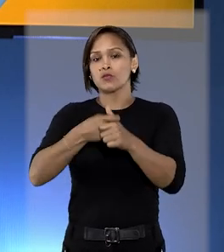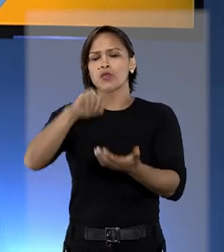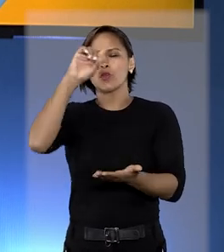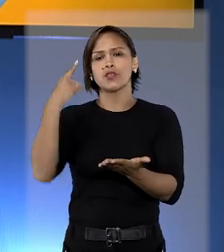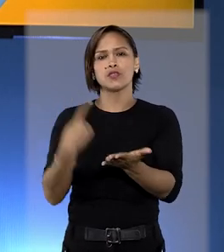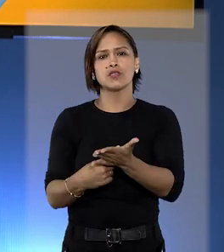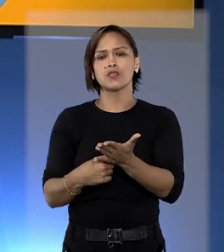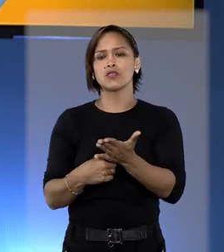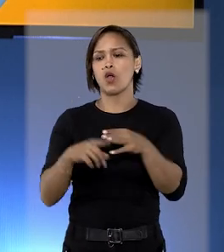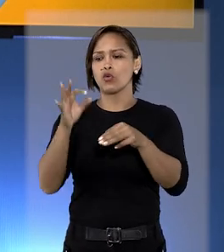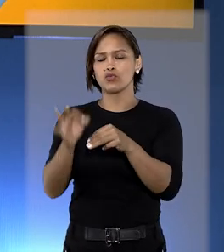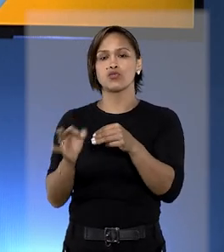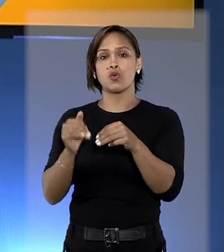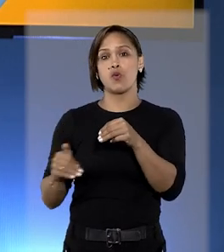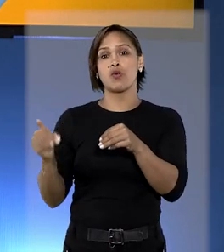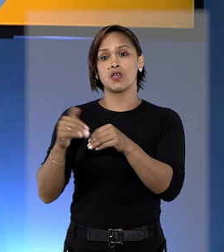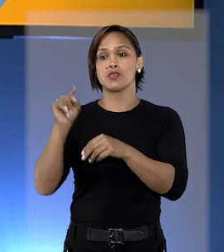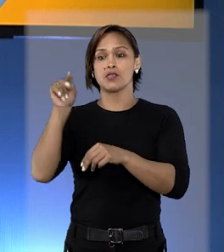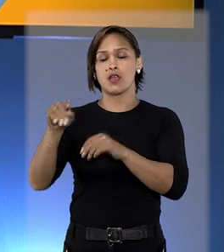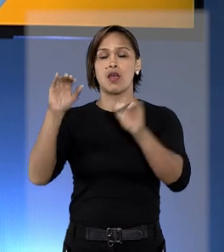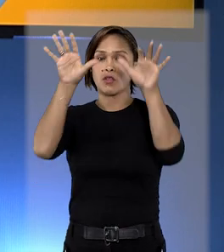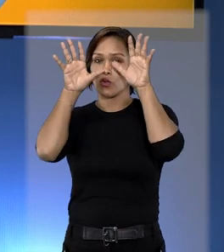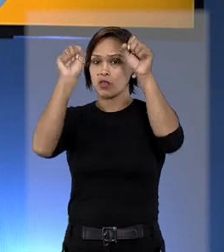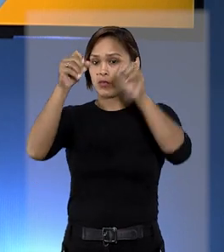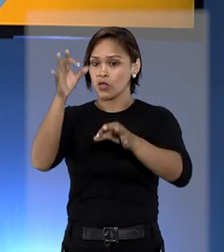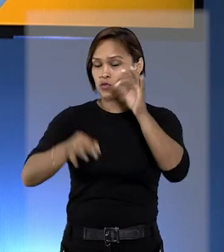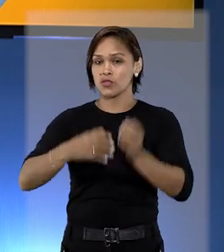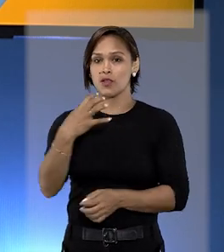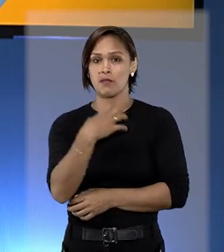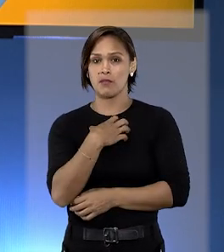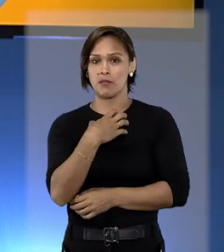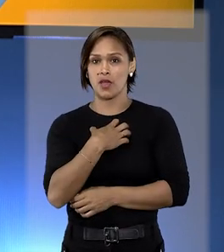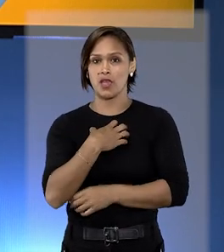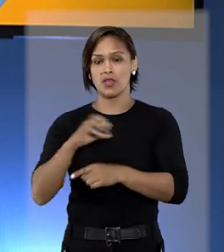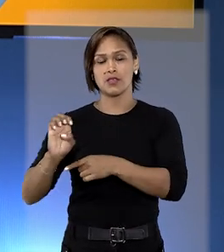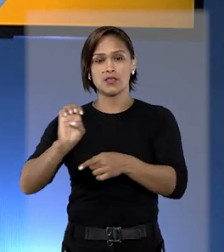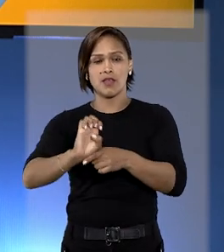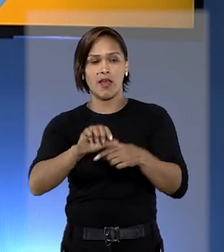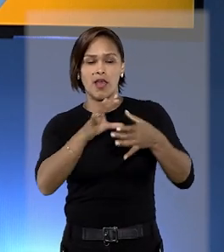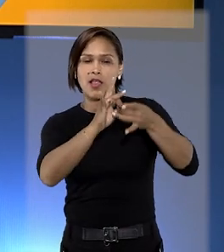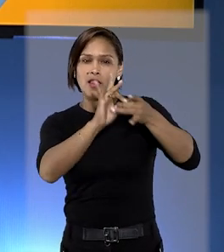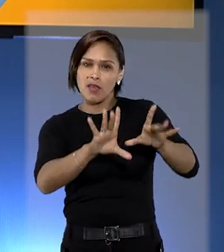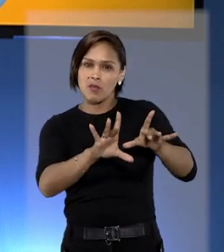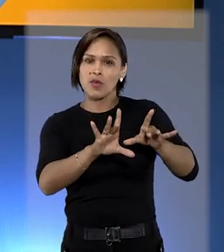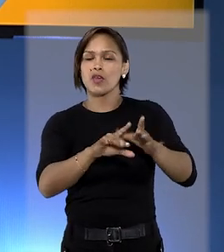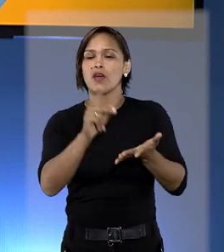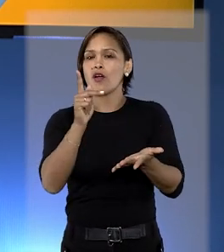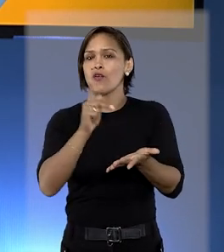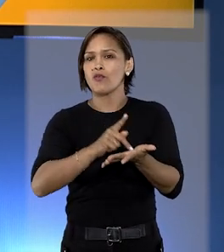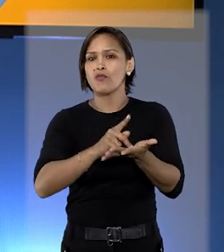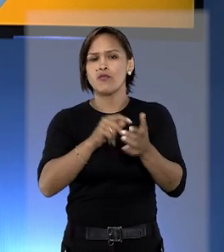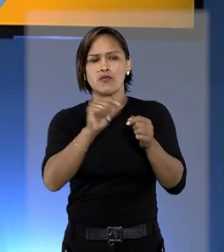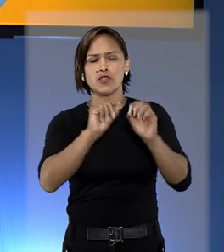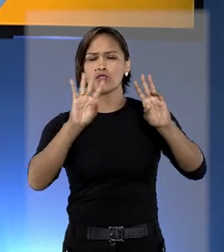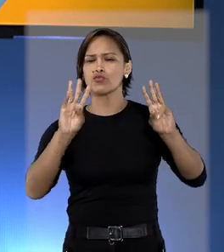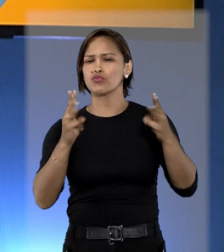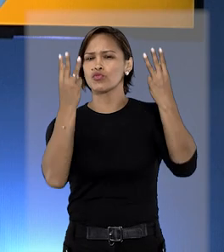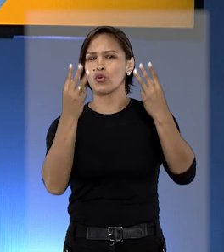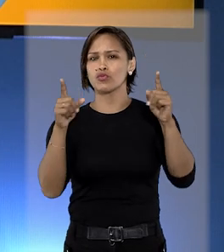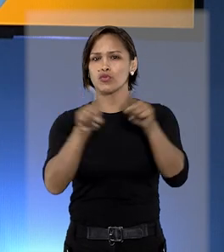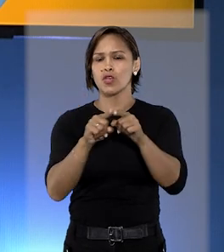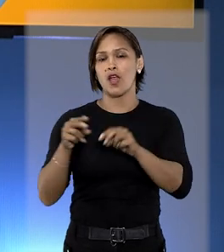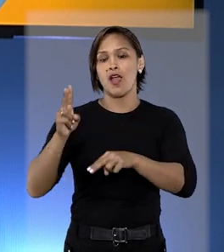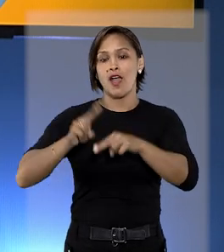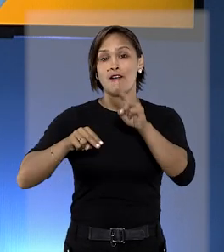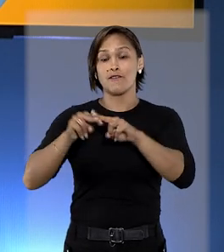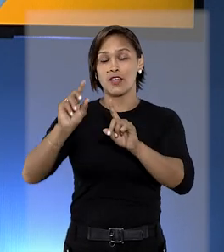a decisão de um juiz plantonista do Tribunal de Justiça da Bahia, que havia liberado a realização dos shows previstos na